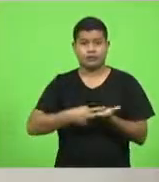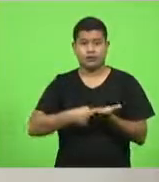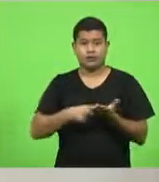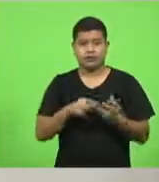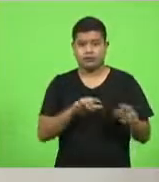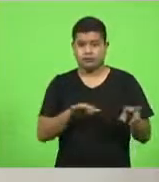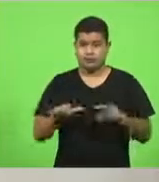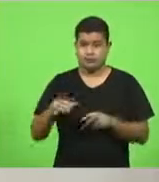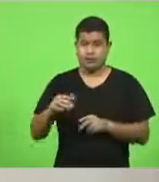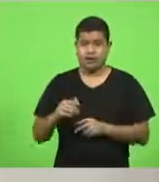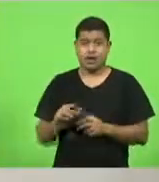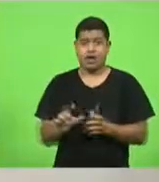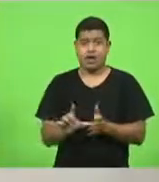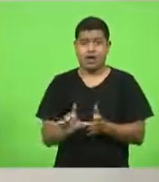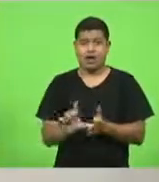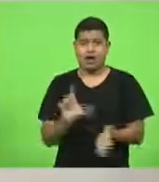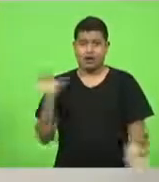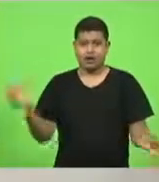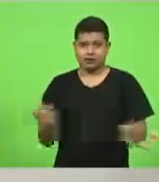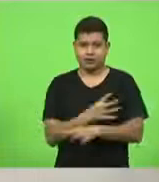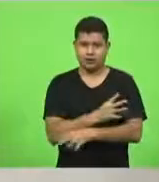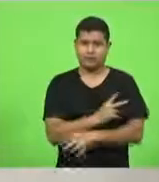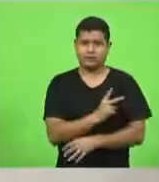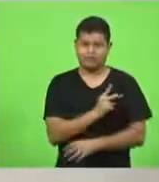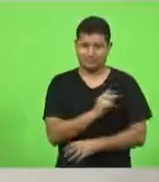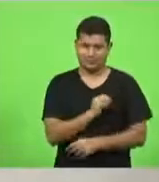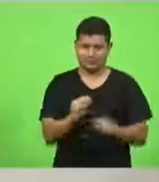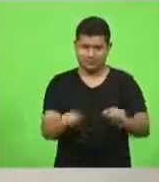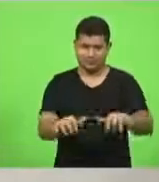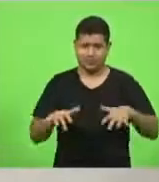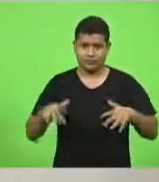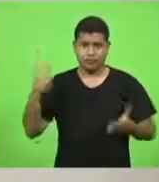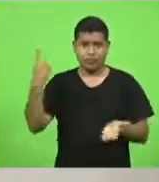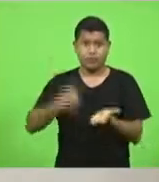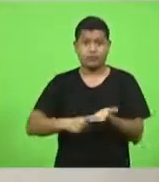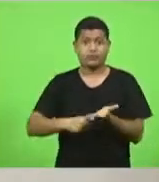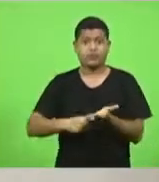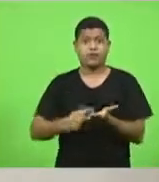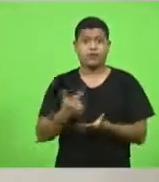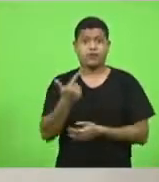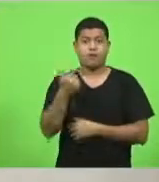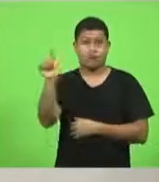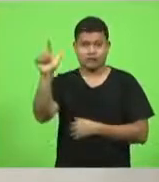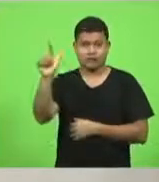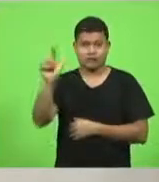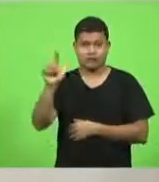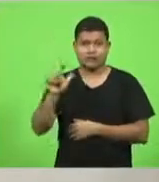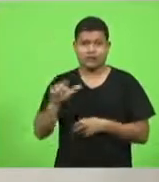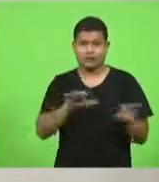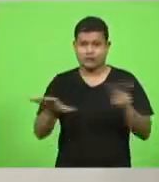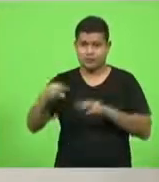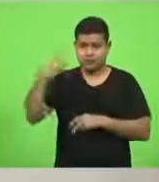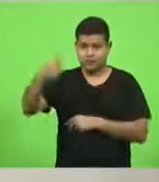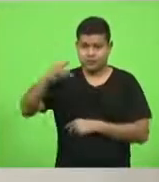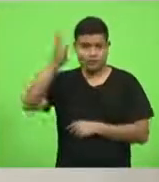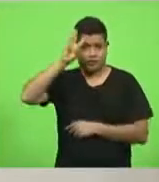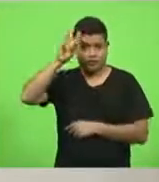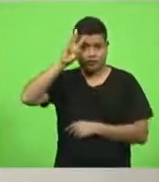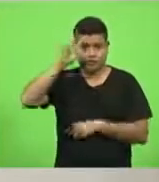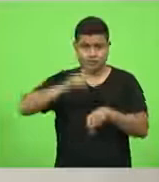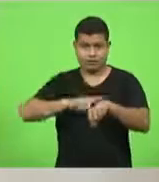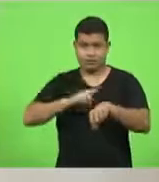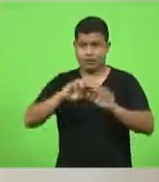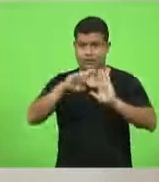presidência, antes de encerrar a sessão, convoca outra para terça-feira no horário regimental.